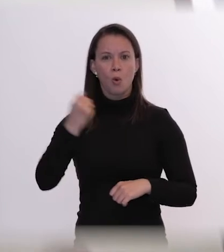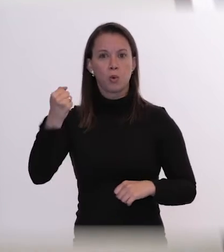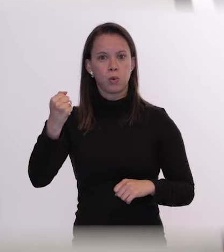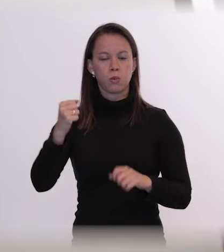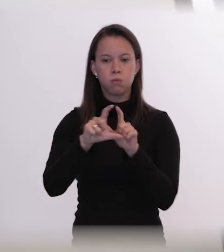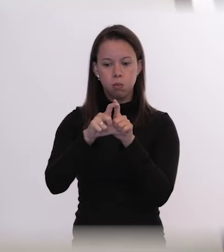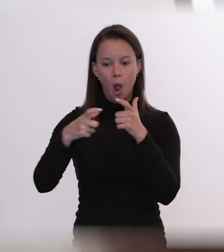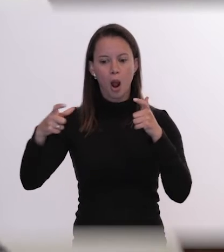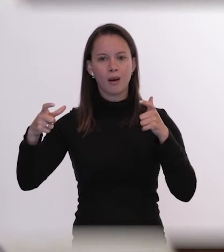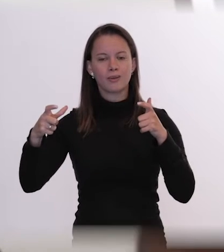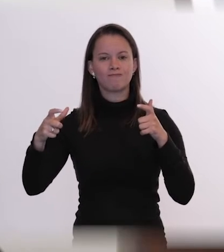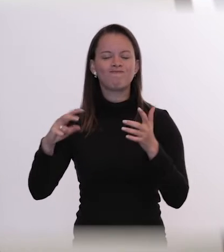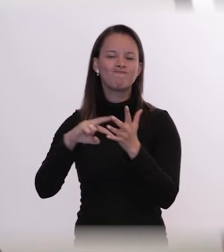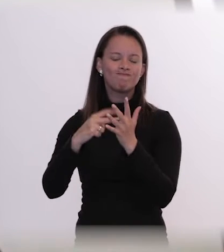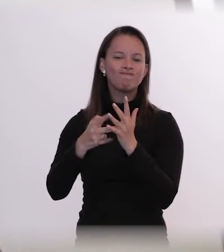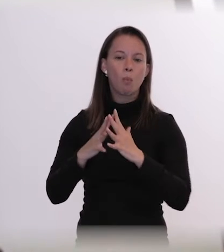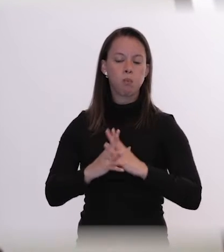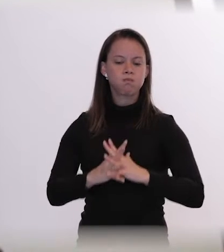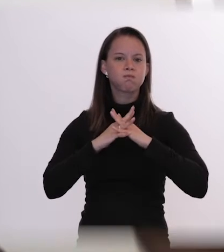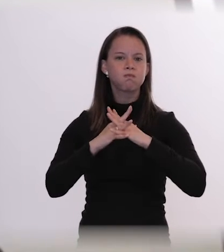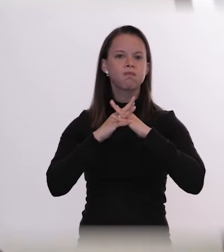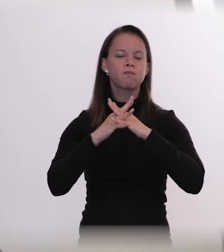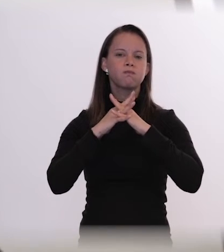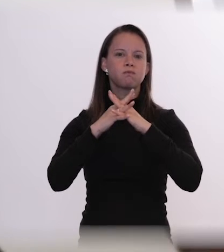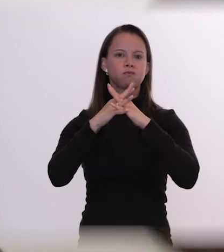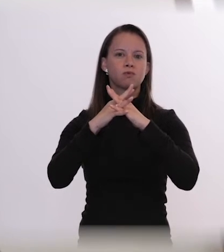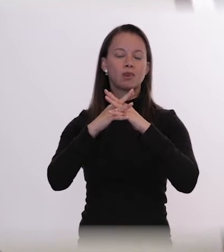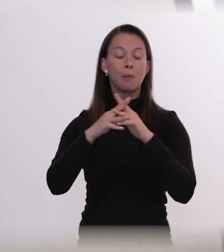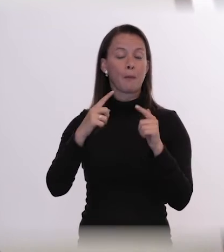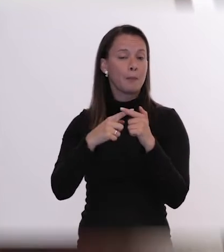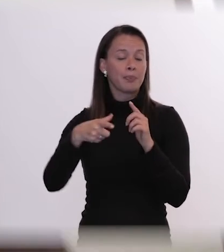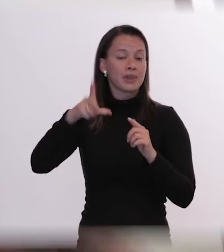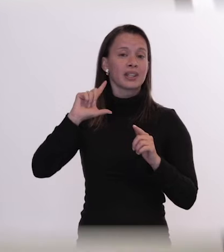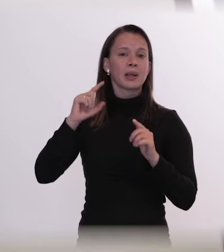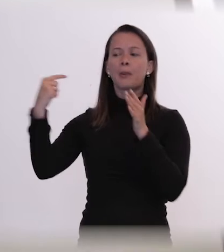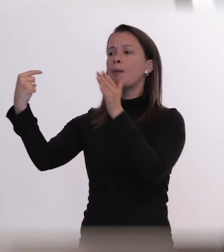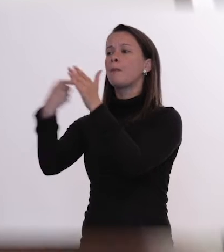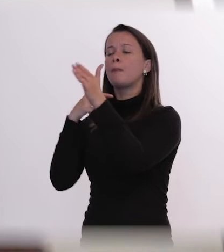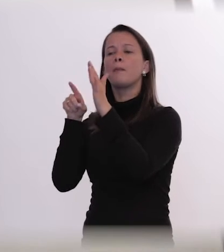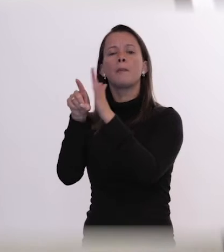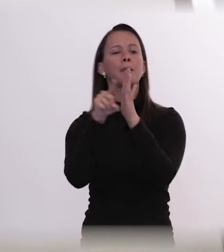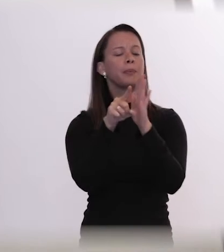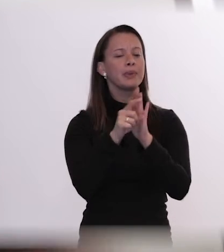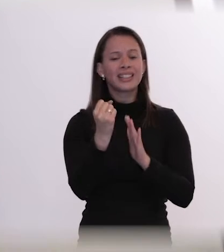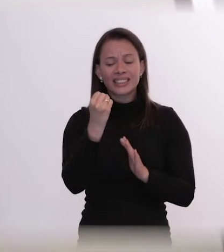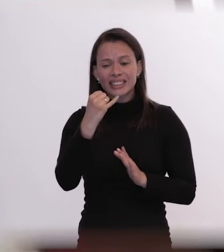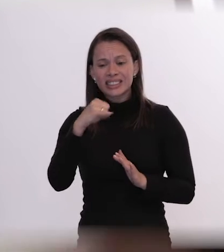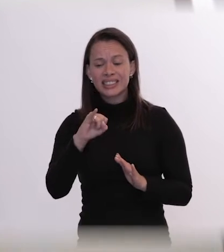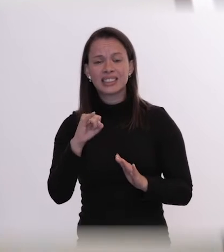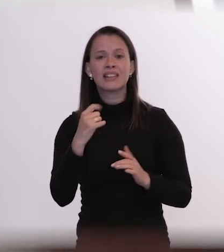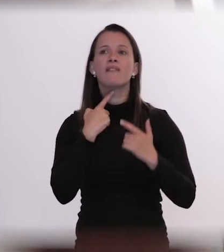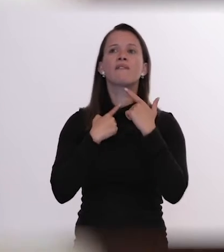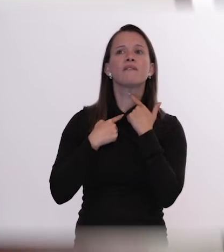consequência de um caos que nos foi colocado sem consulta e sem direito de dizer, de dizermos que